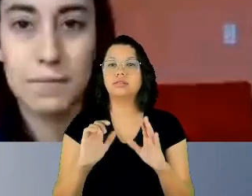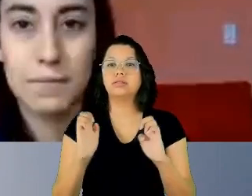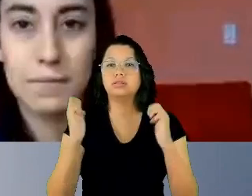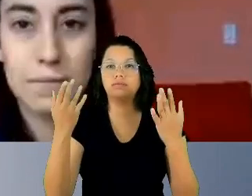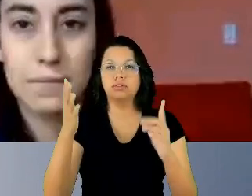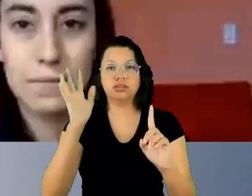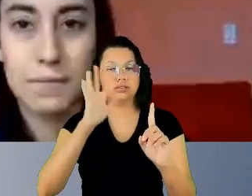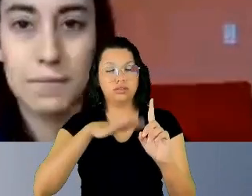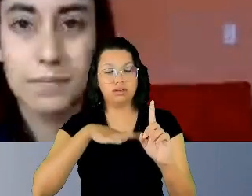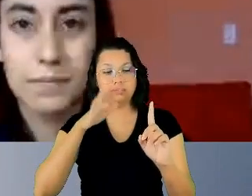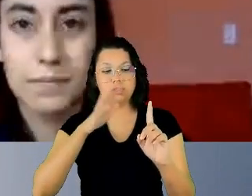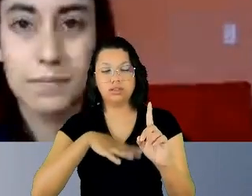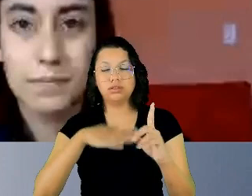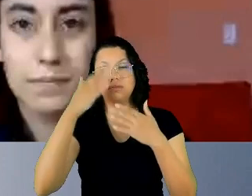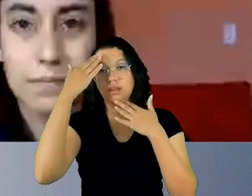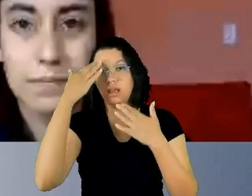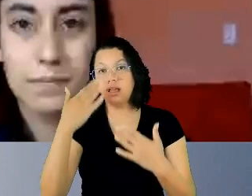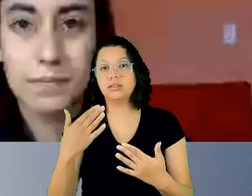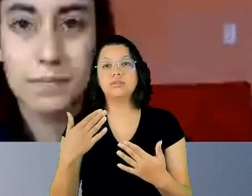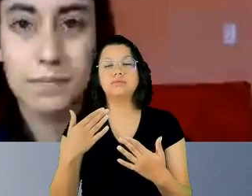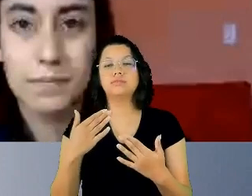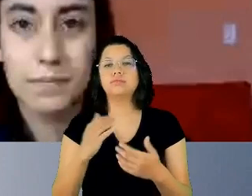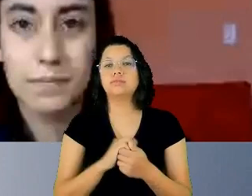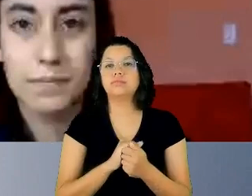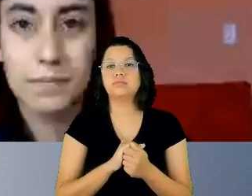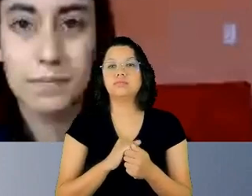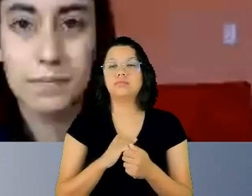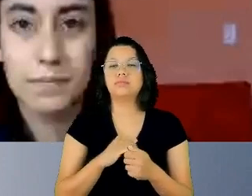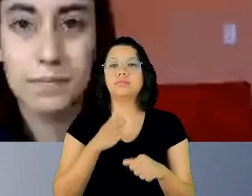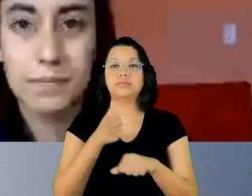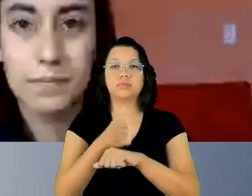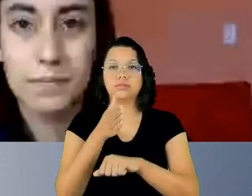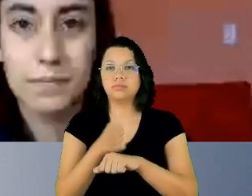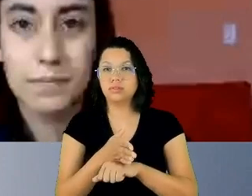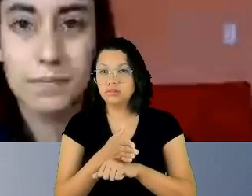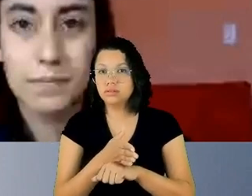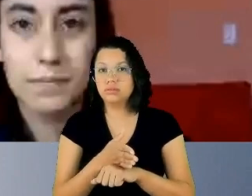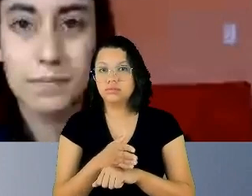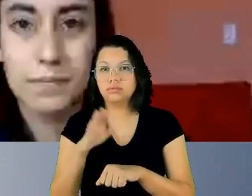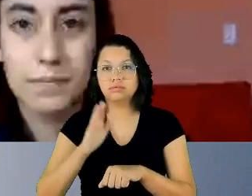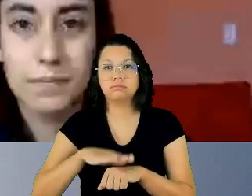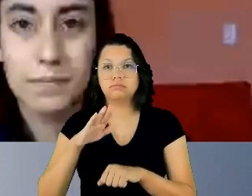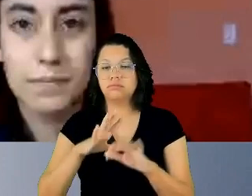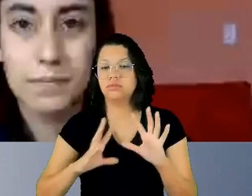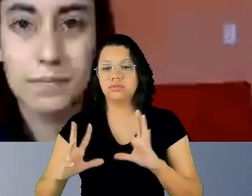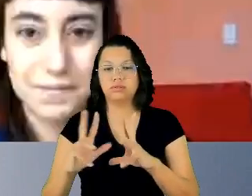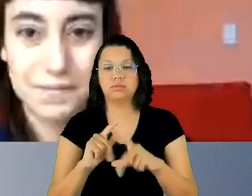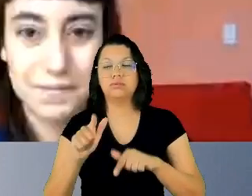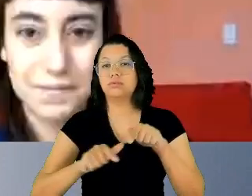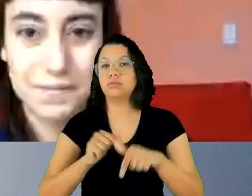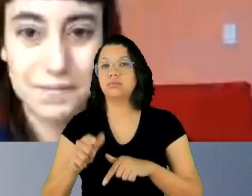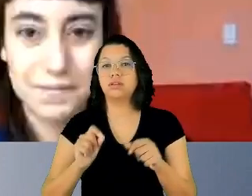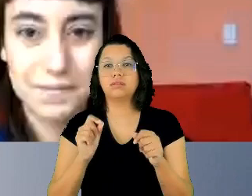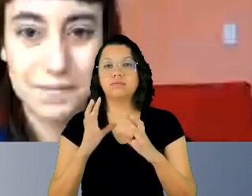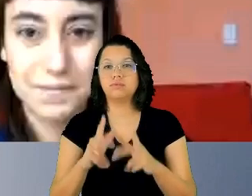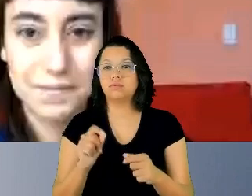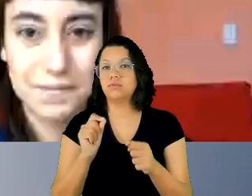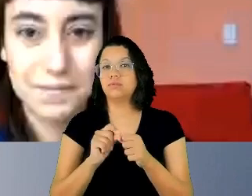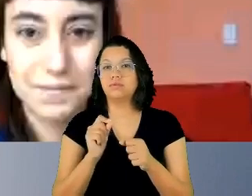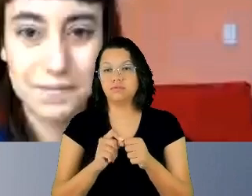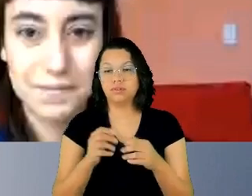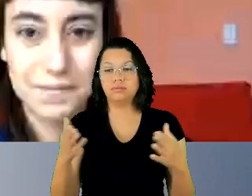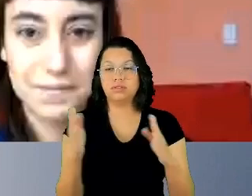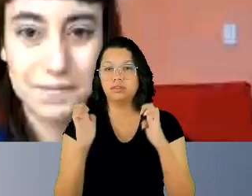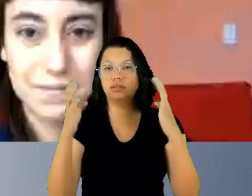saúdo e agradeço a participação e, mais que tudo, o trabalho todo que fizeram para que esse evento estivesse